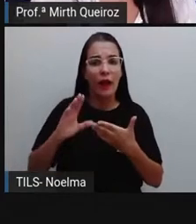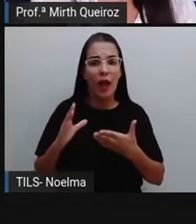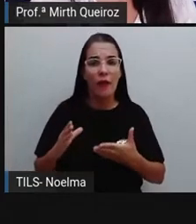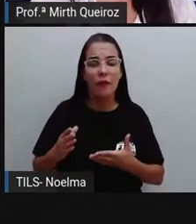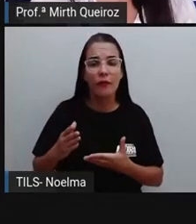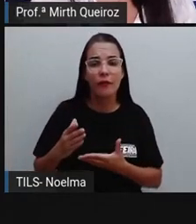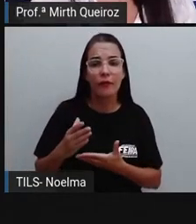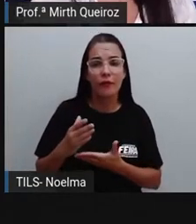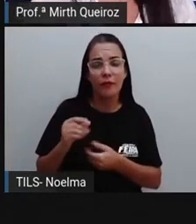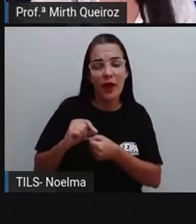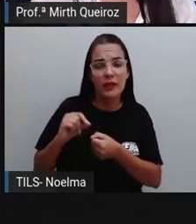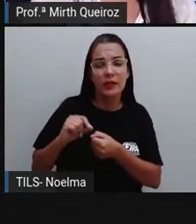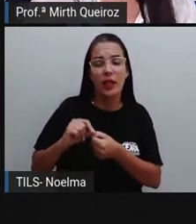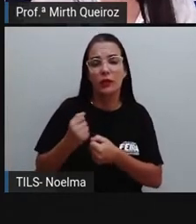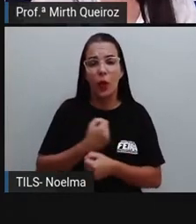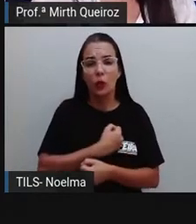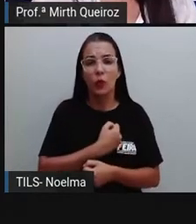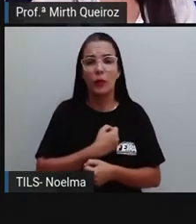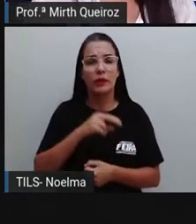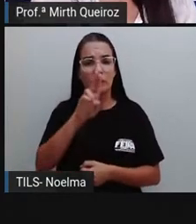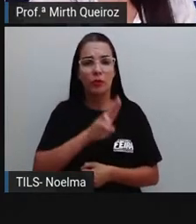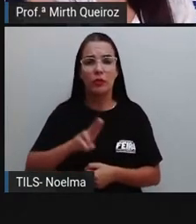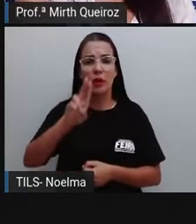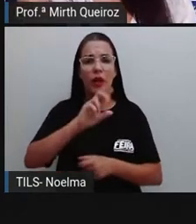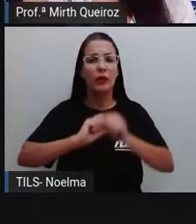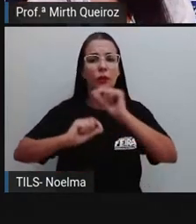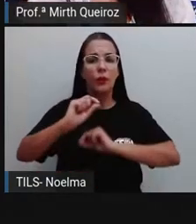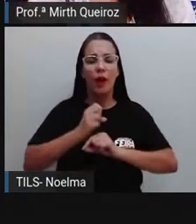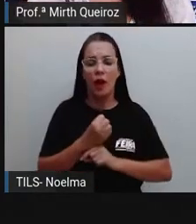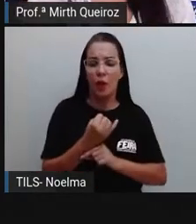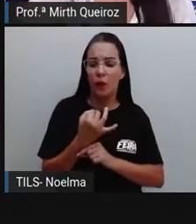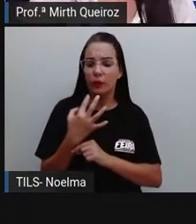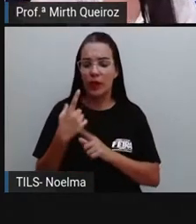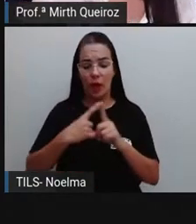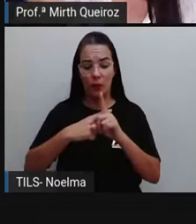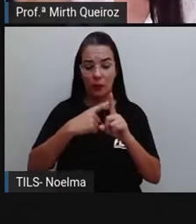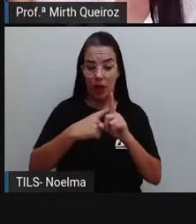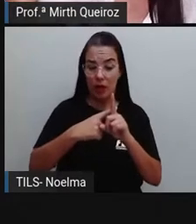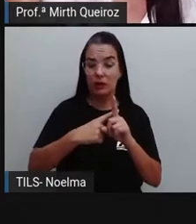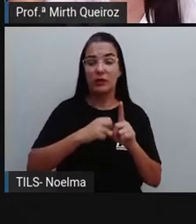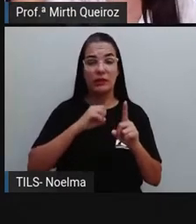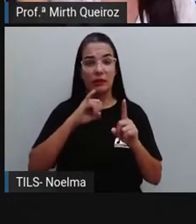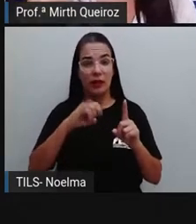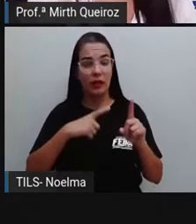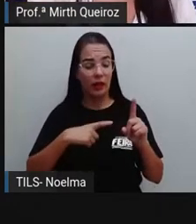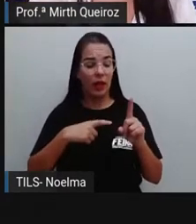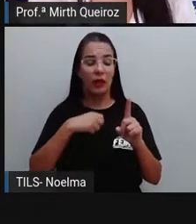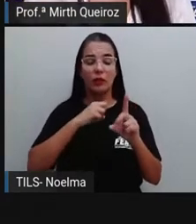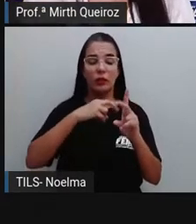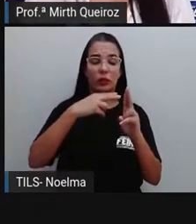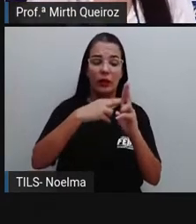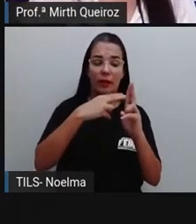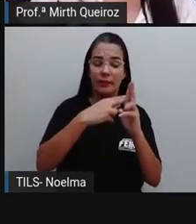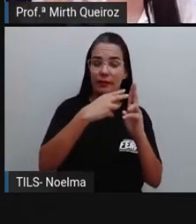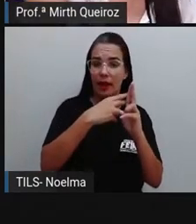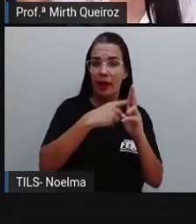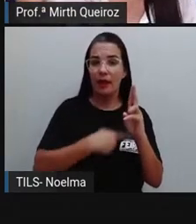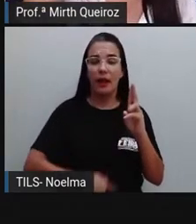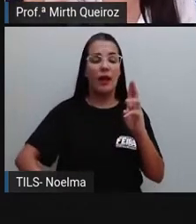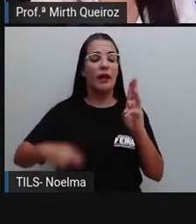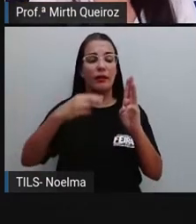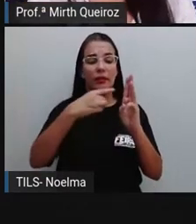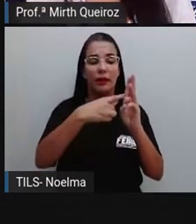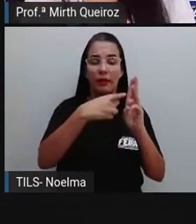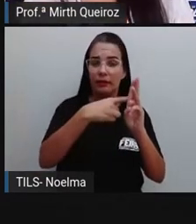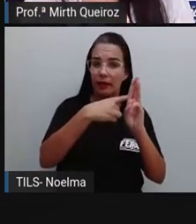números, que são utilizados para contar as unidades, quantas unidades têm um número, quantas dezenas têm um número,